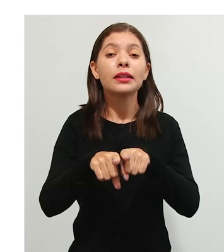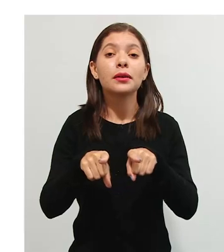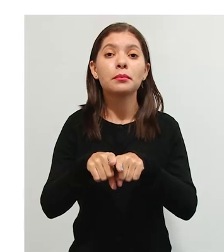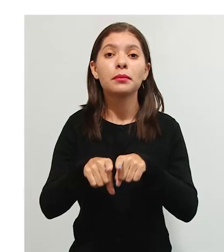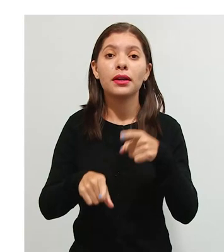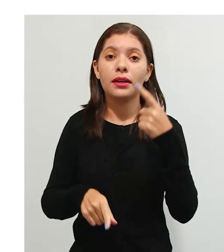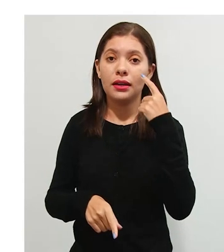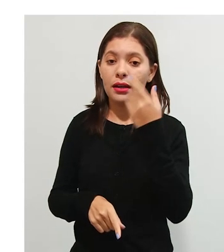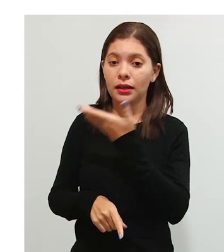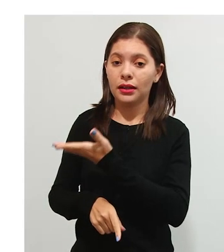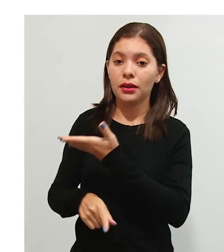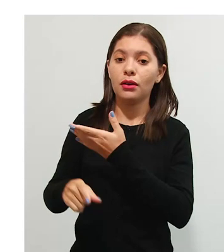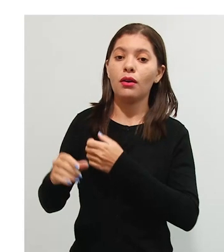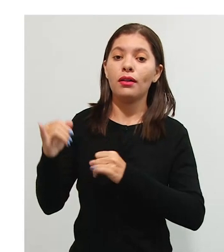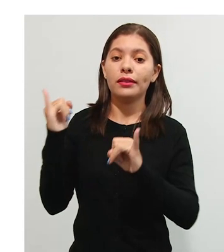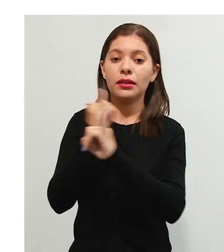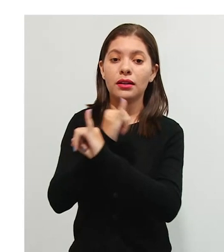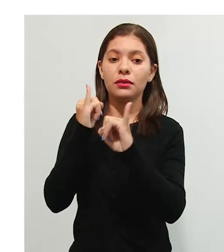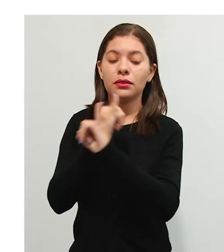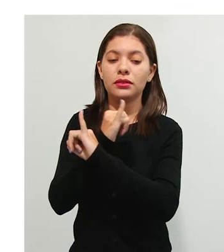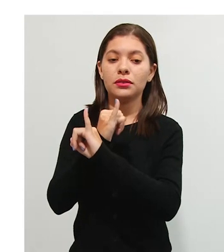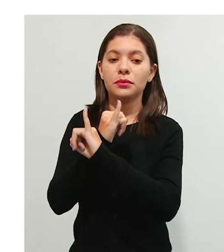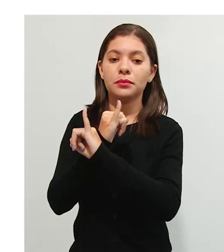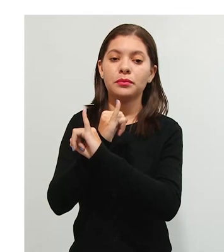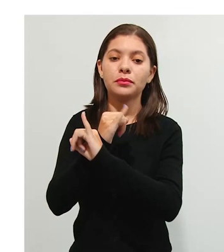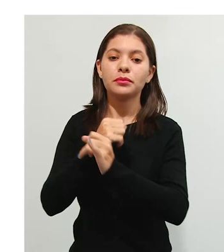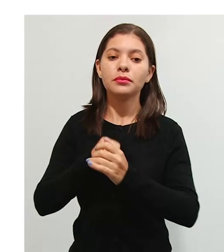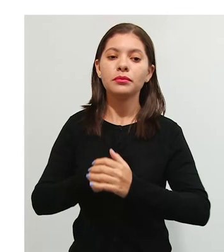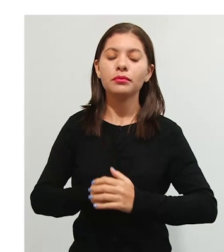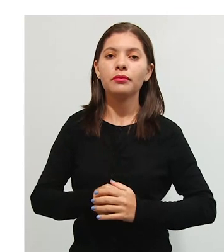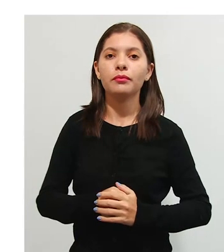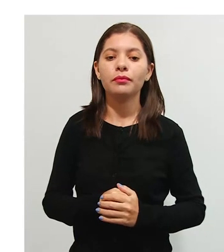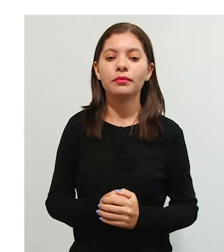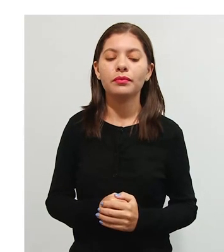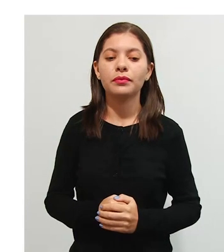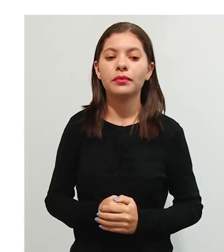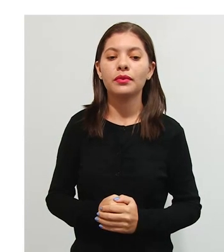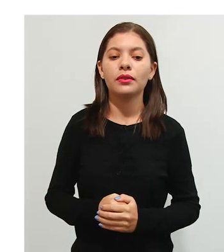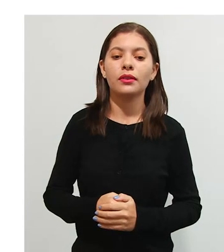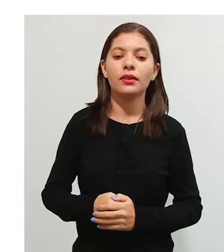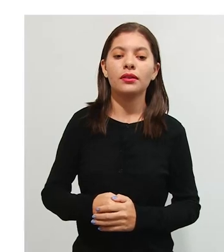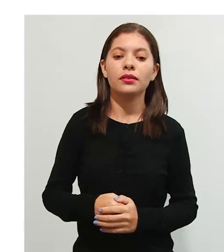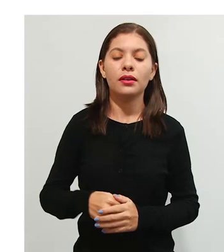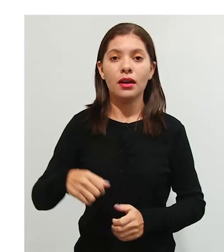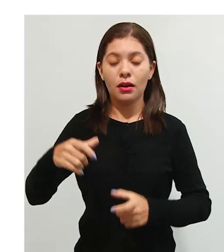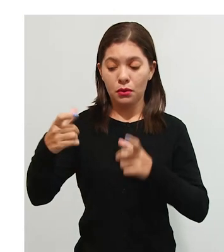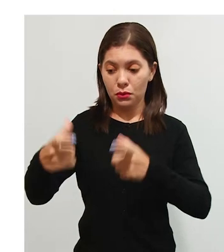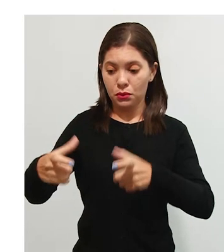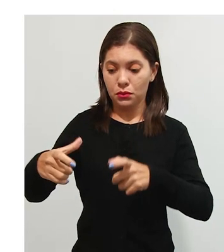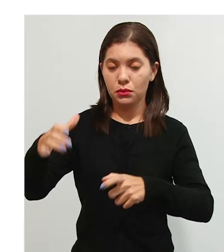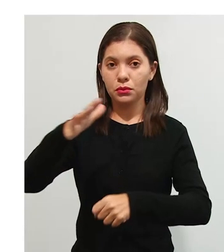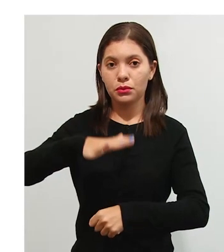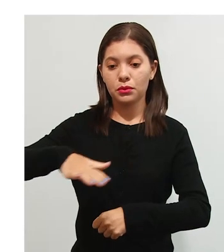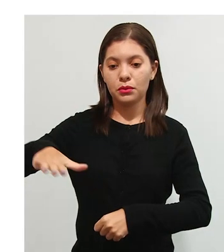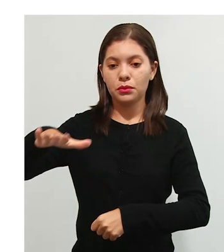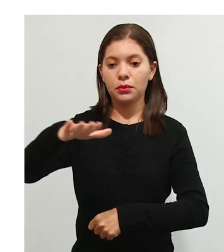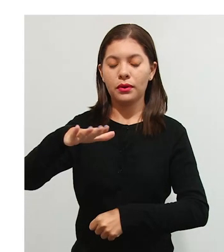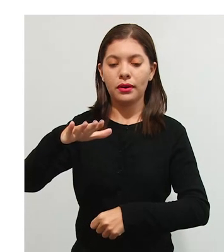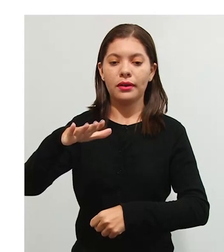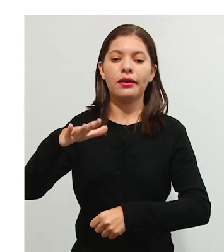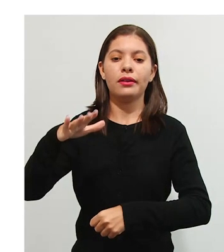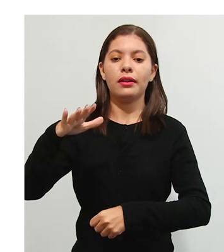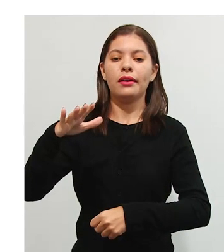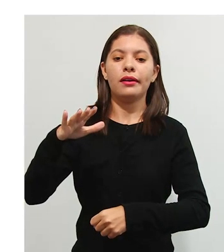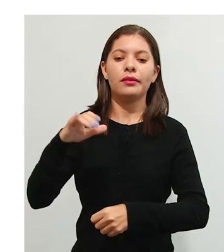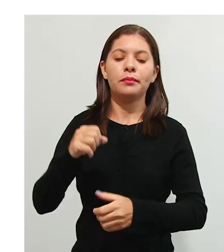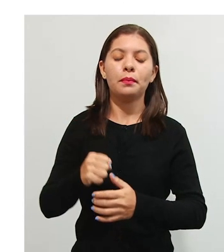interacionista é um organismo e meio, o organismo, o ser e o meio, há uma ação recíproca. Um